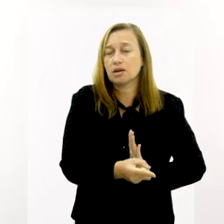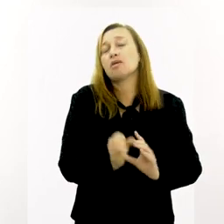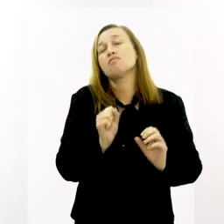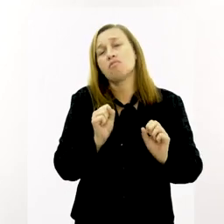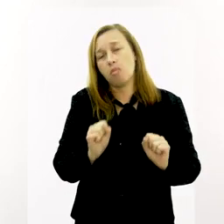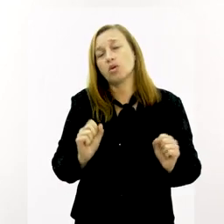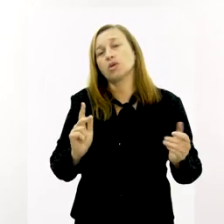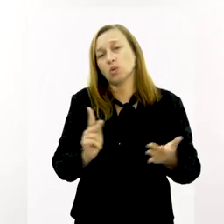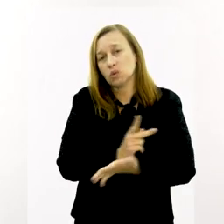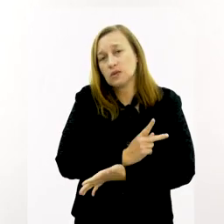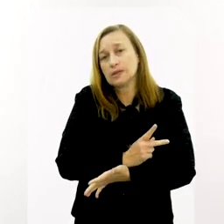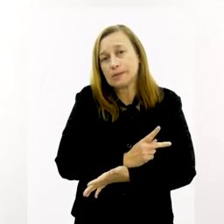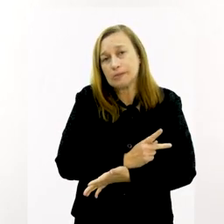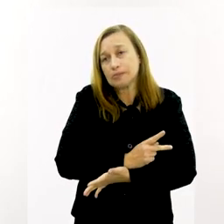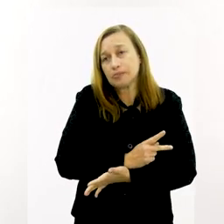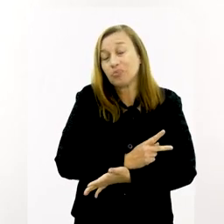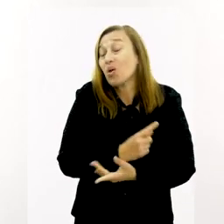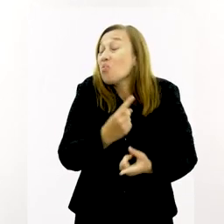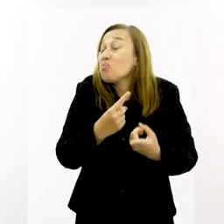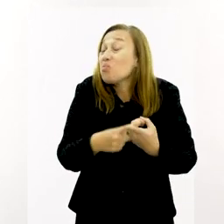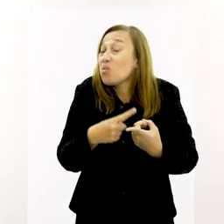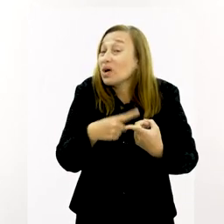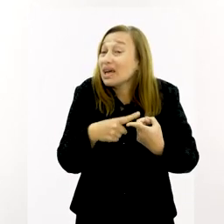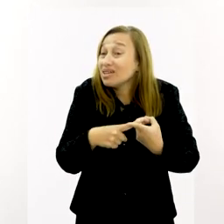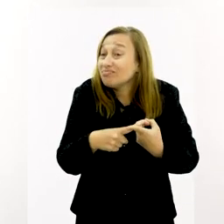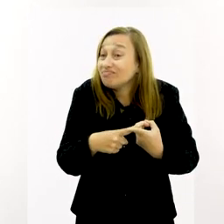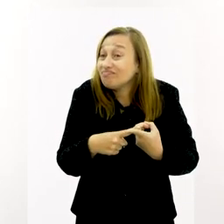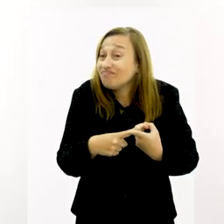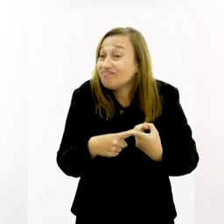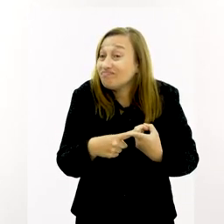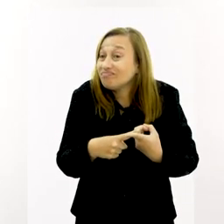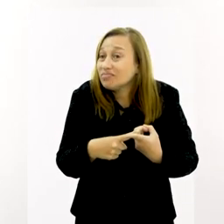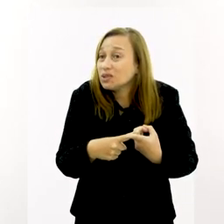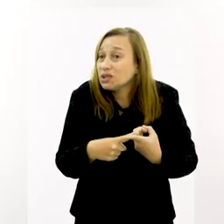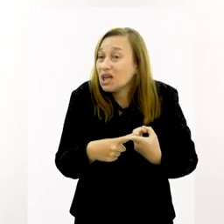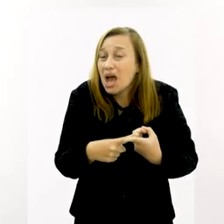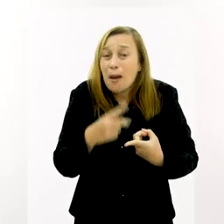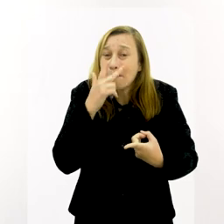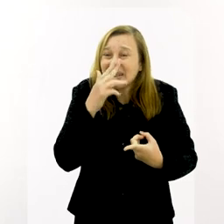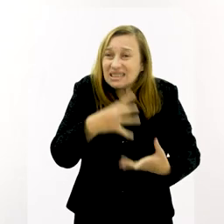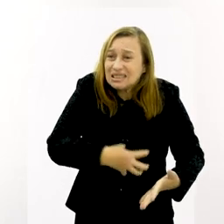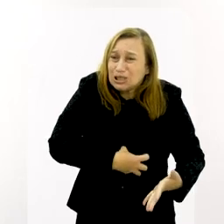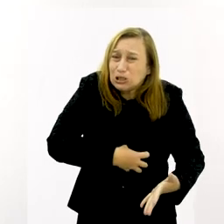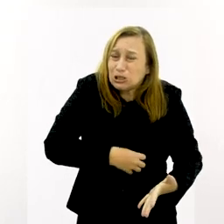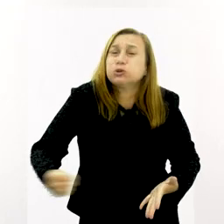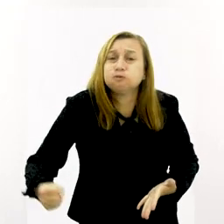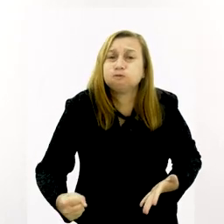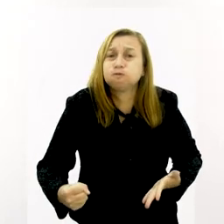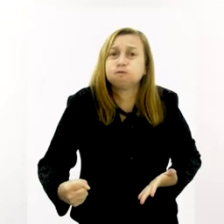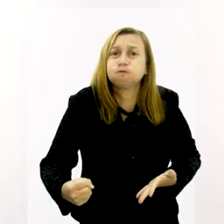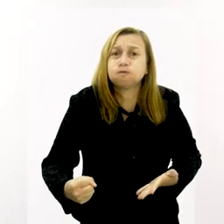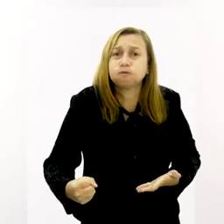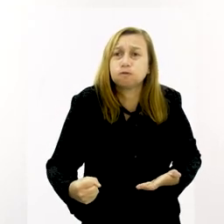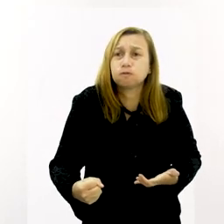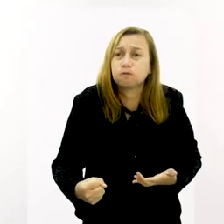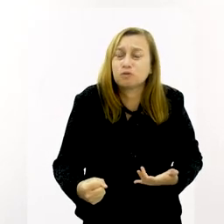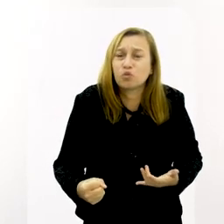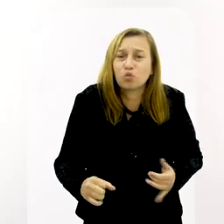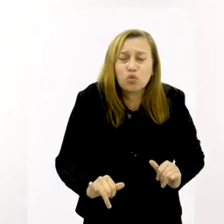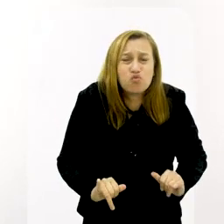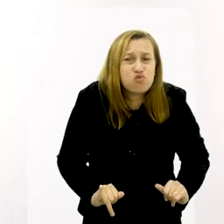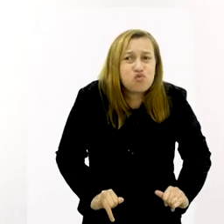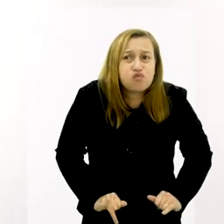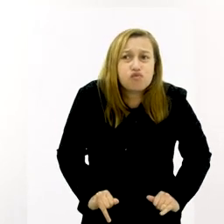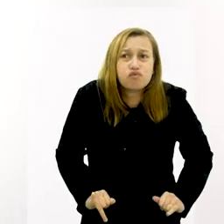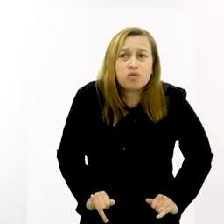que pode existir. Porque te arranca um pedaço por